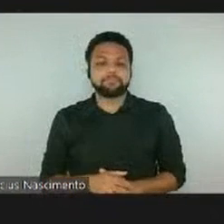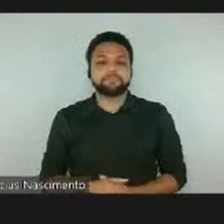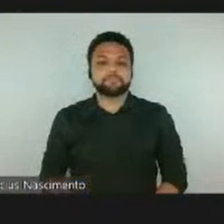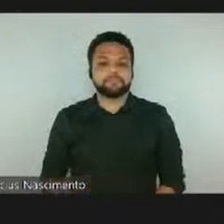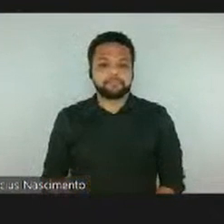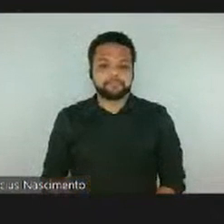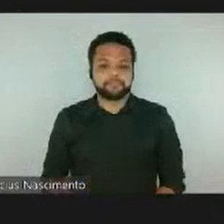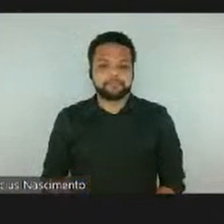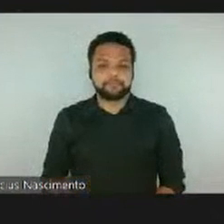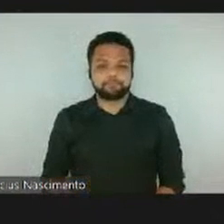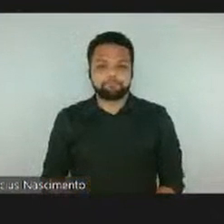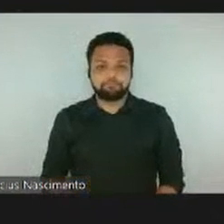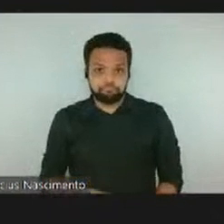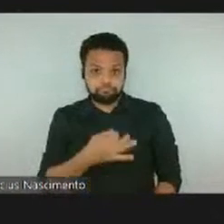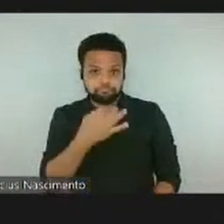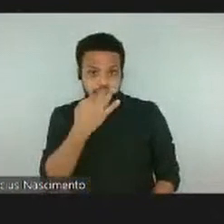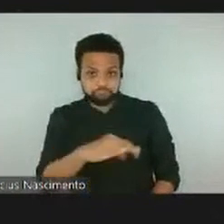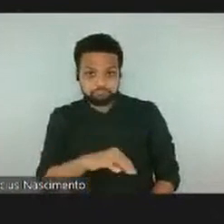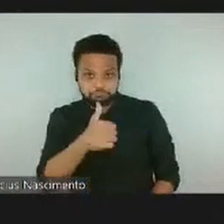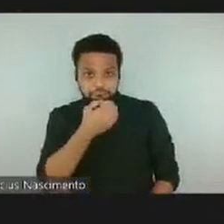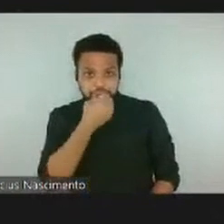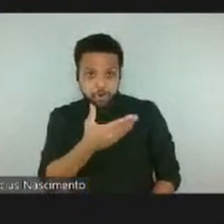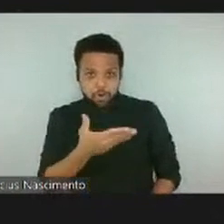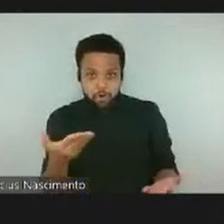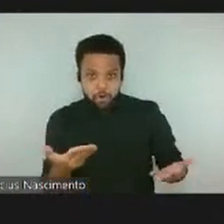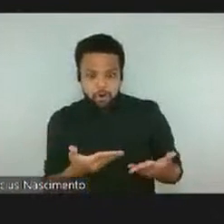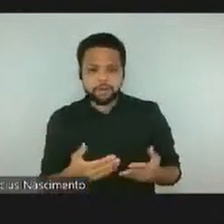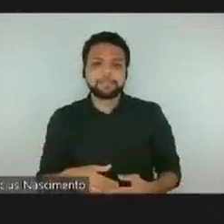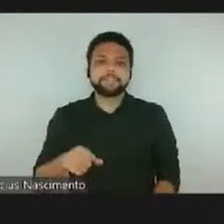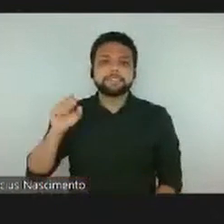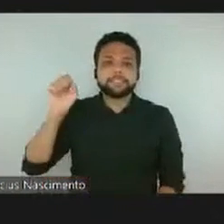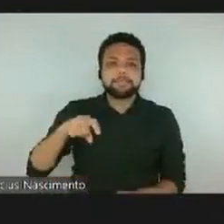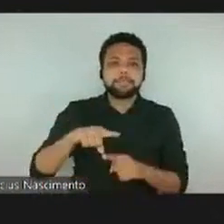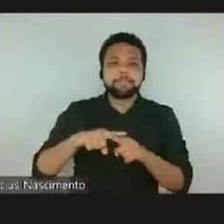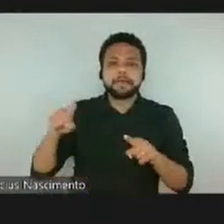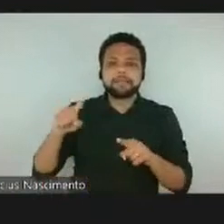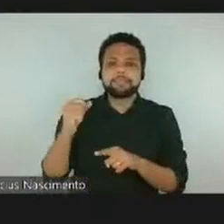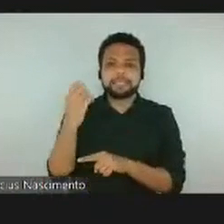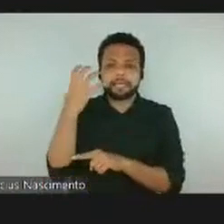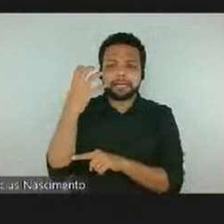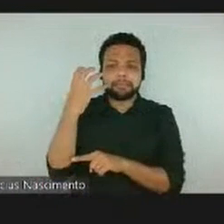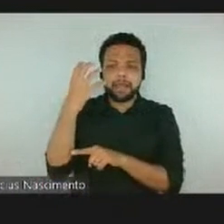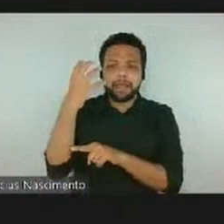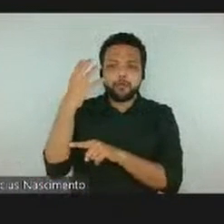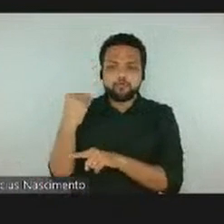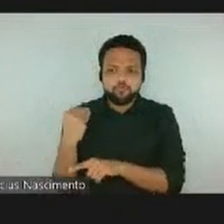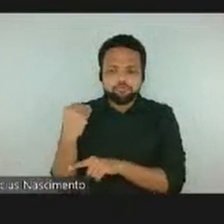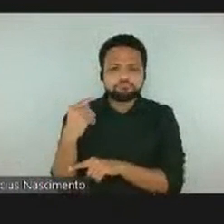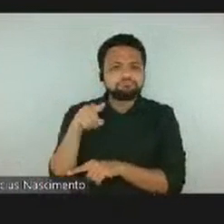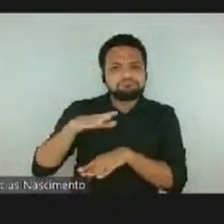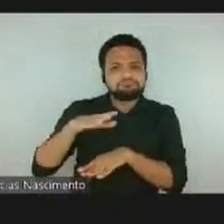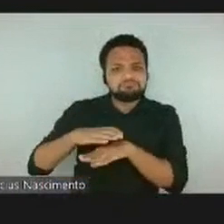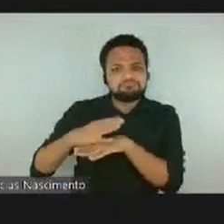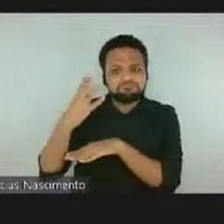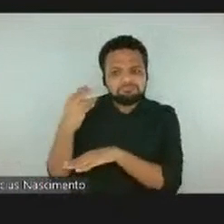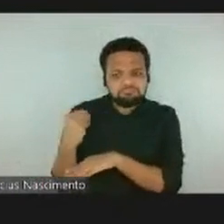Aqui, né? Tá bom agora? Sim, mas a sua câmera sumiu, você desligou? Não,